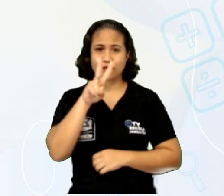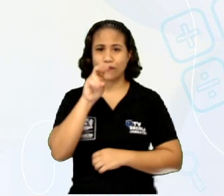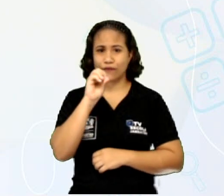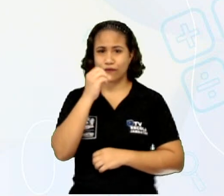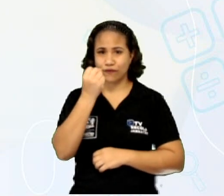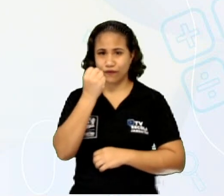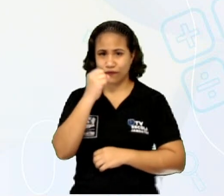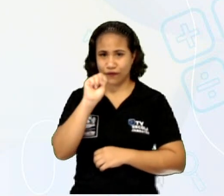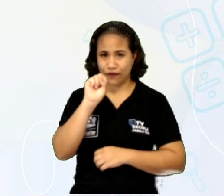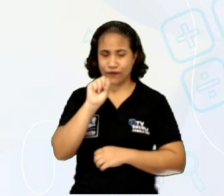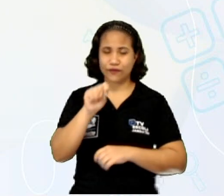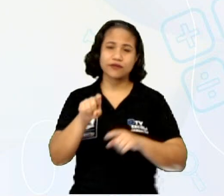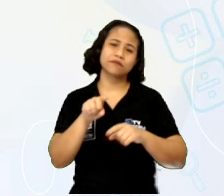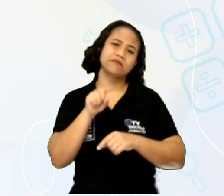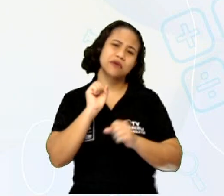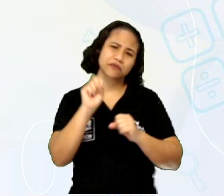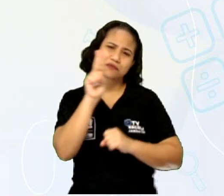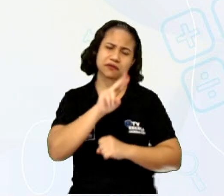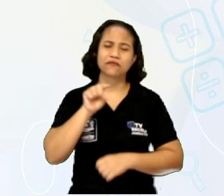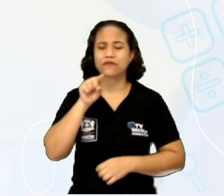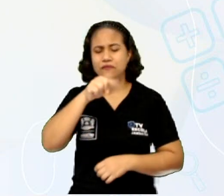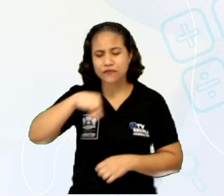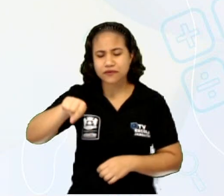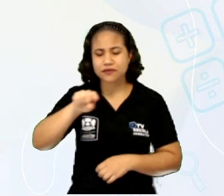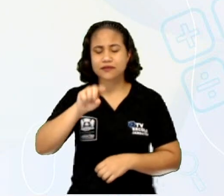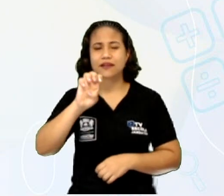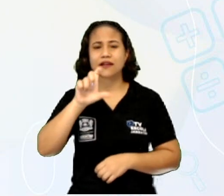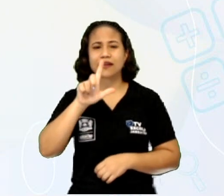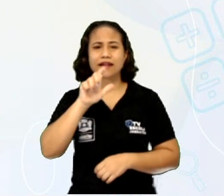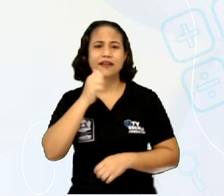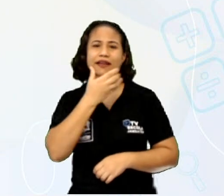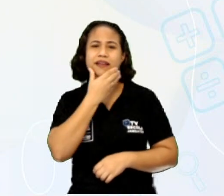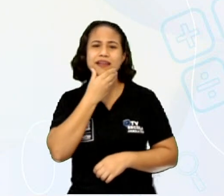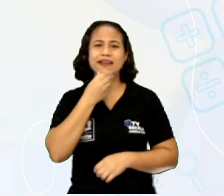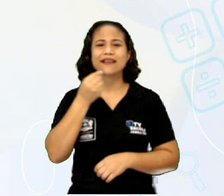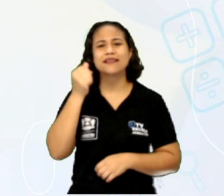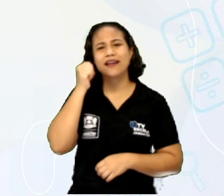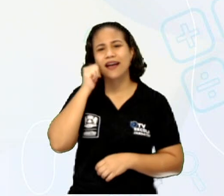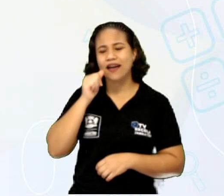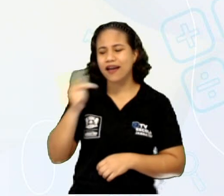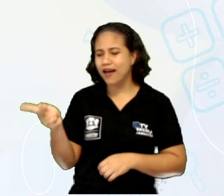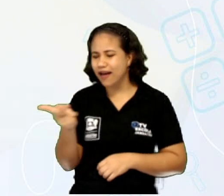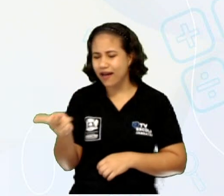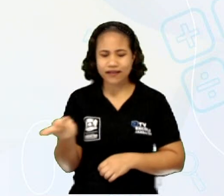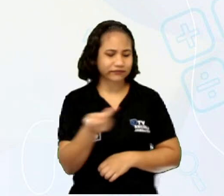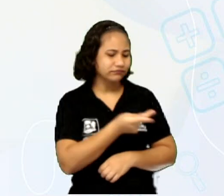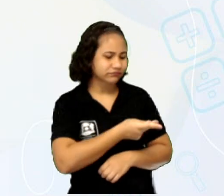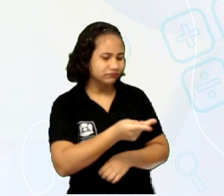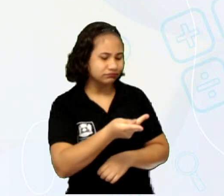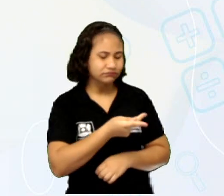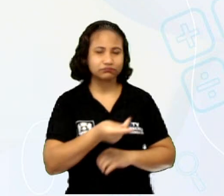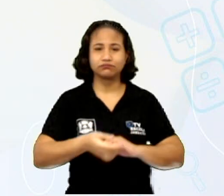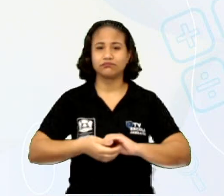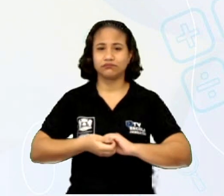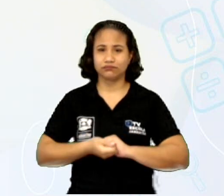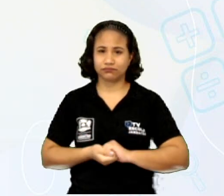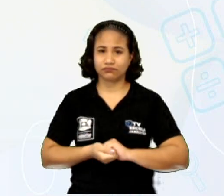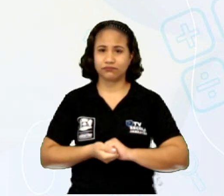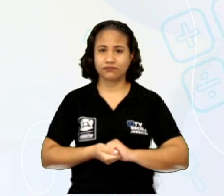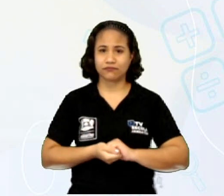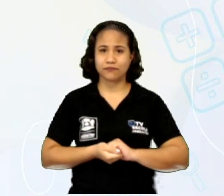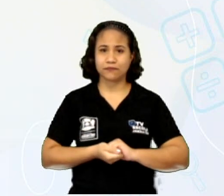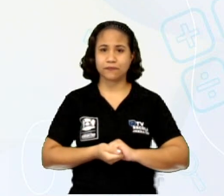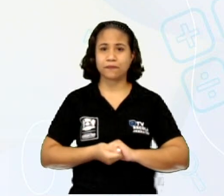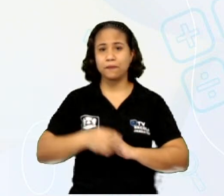No caso, a gente usa mais vocês. Eles ou elas, they. Então, we, you, they são os pronomes sujeitos